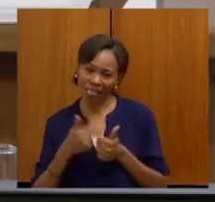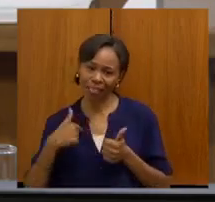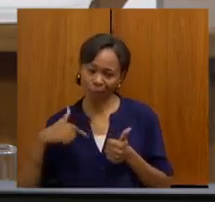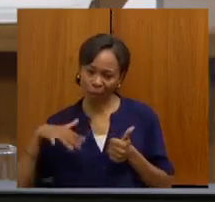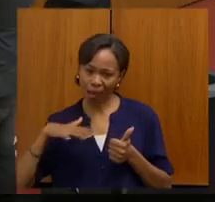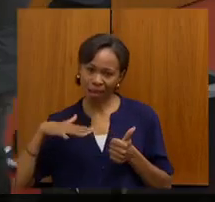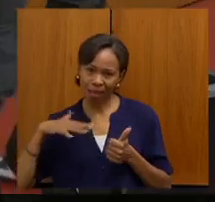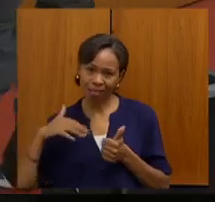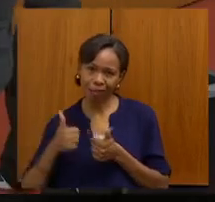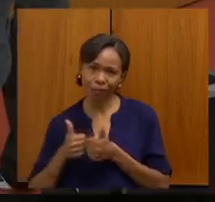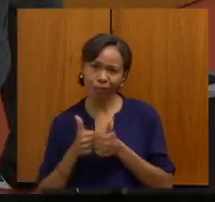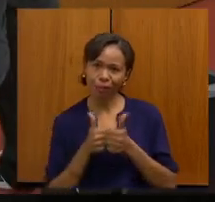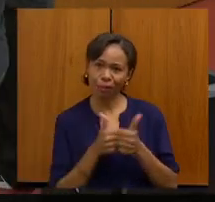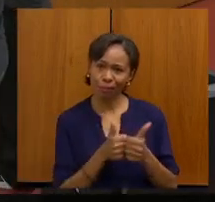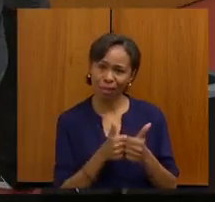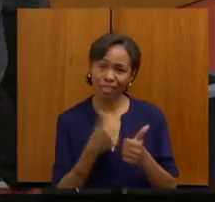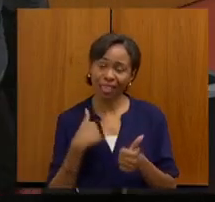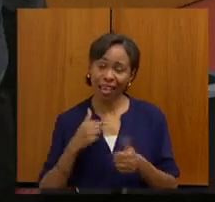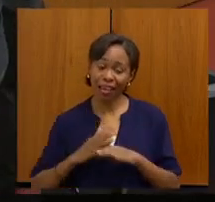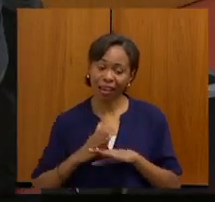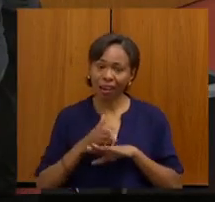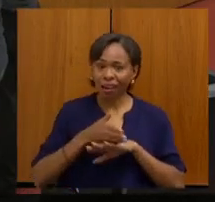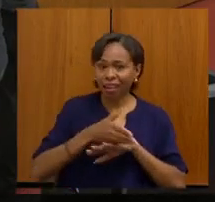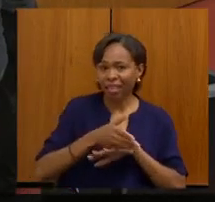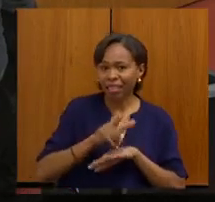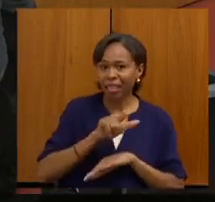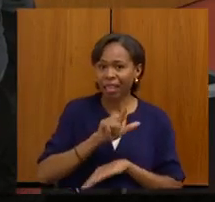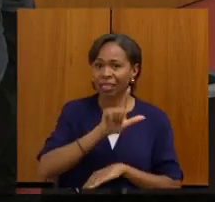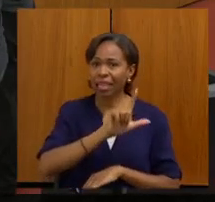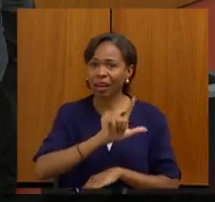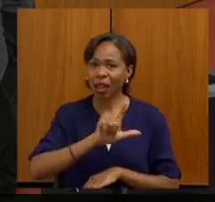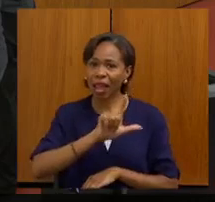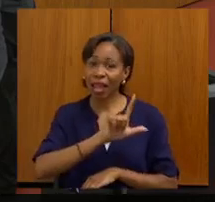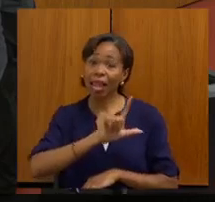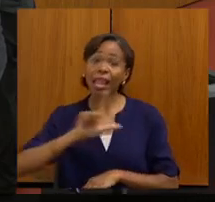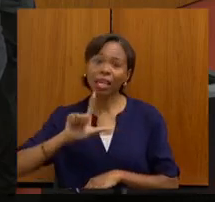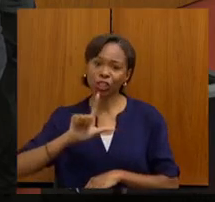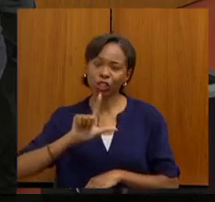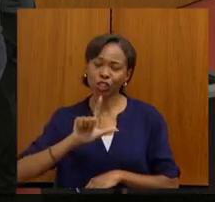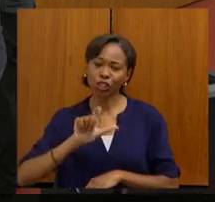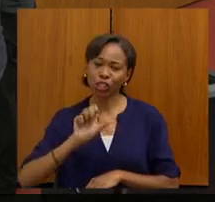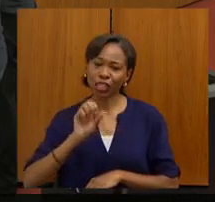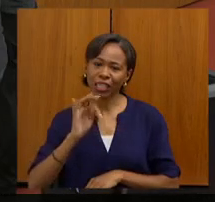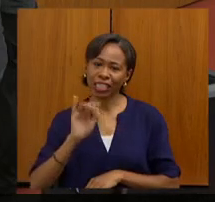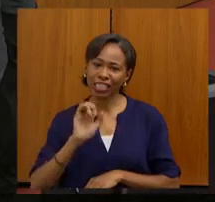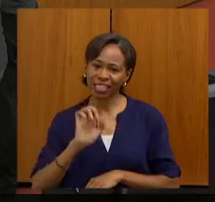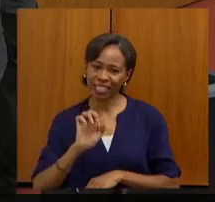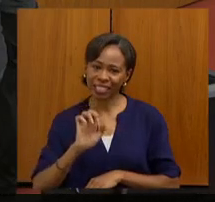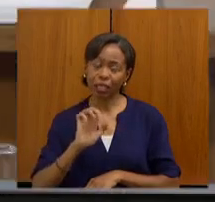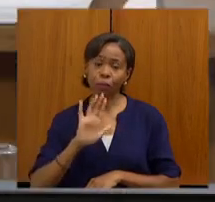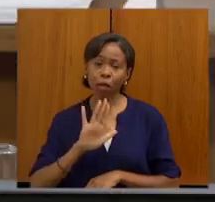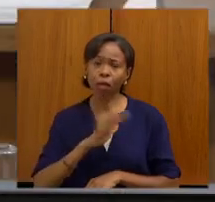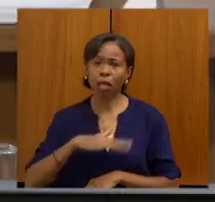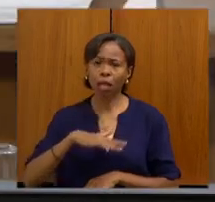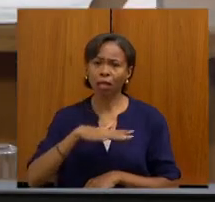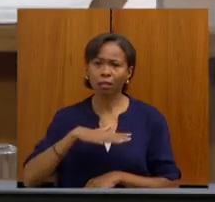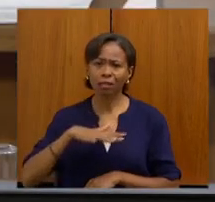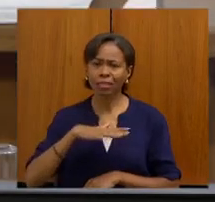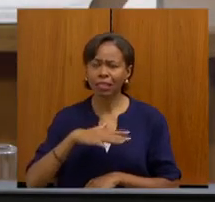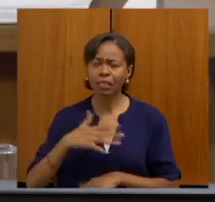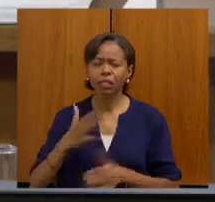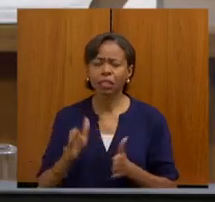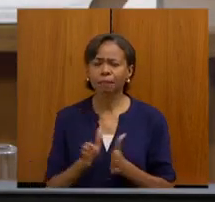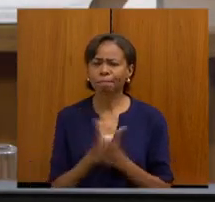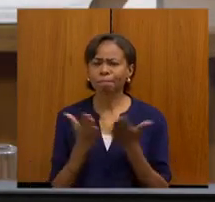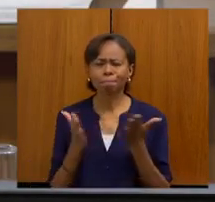mais lá para dentro do Leste e nós estamos em uma região muito, muito carente